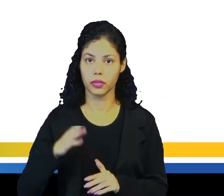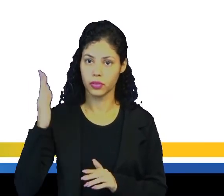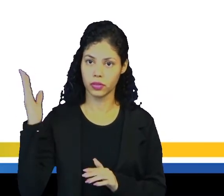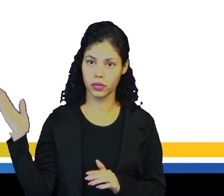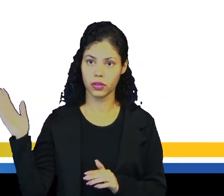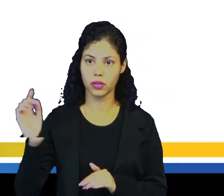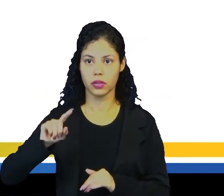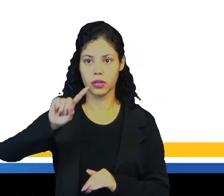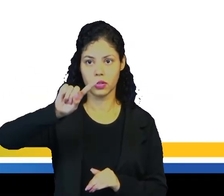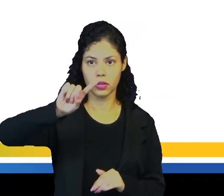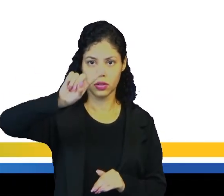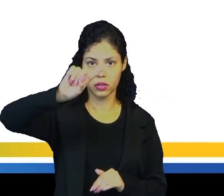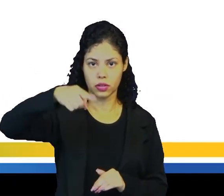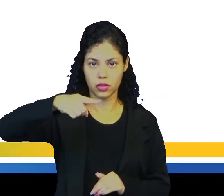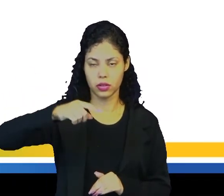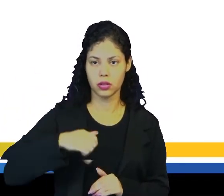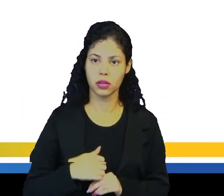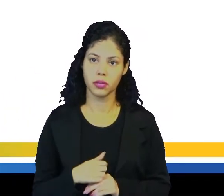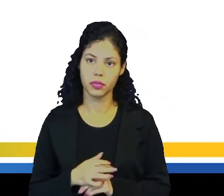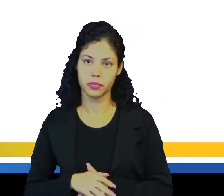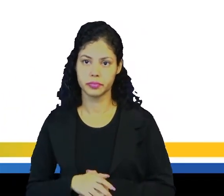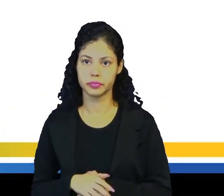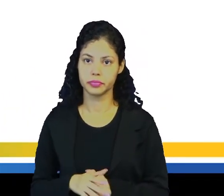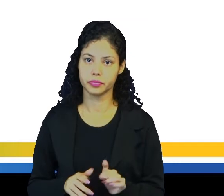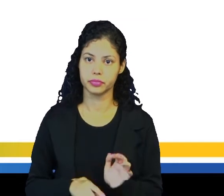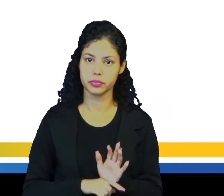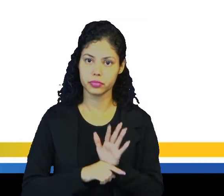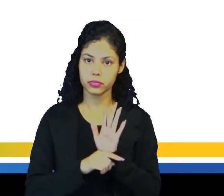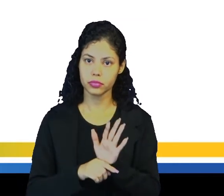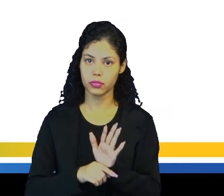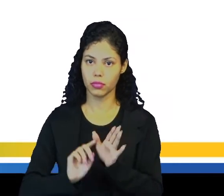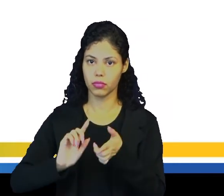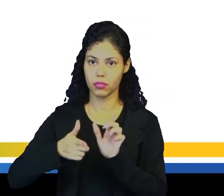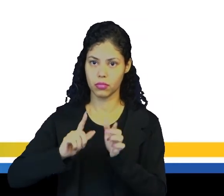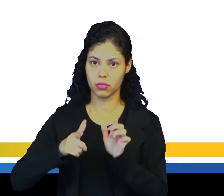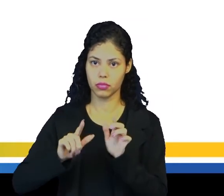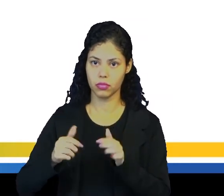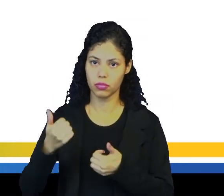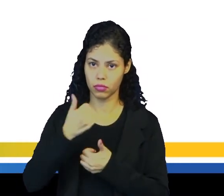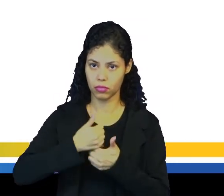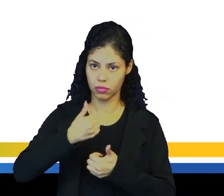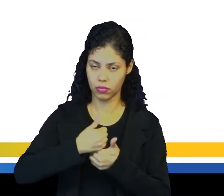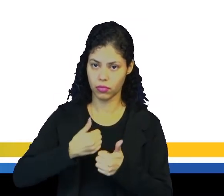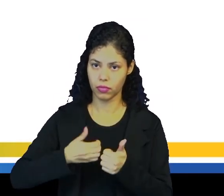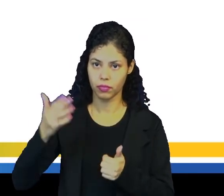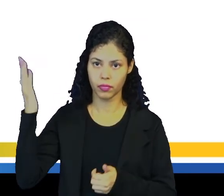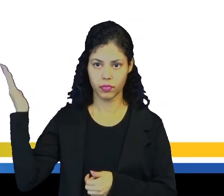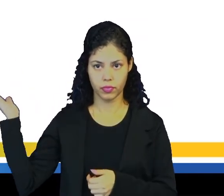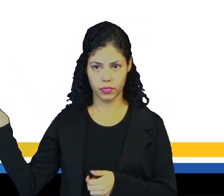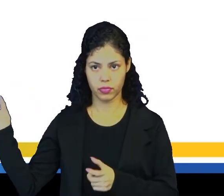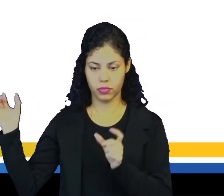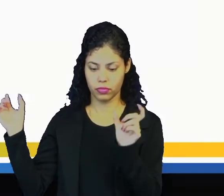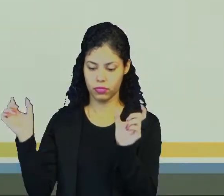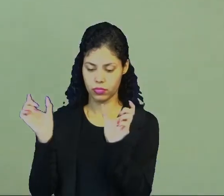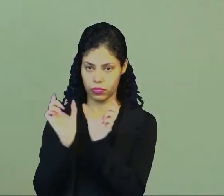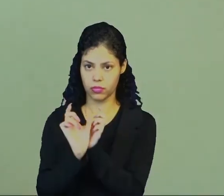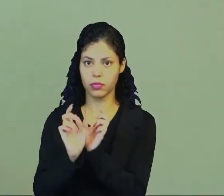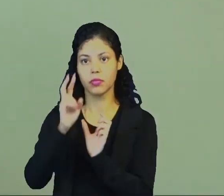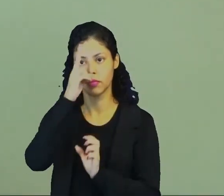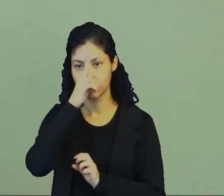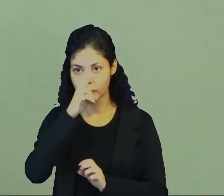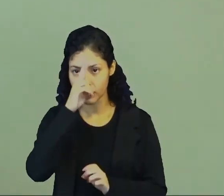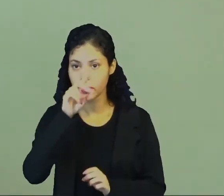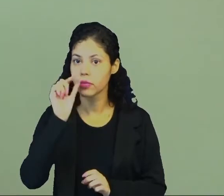O apóstrofo, ele é usado para indicar que uma letra foi omitida, como no caso das contrações. Vale